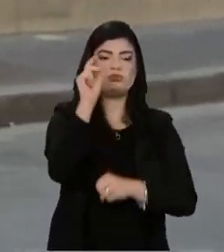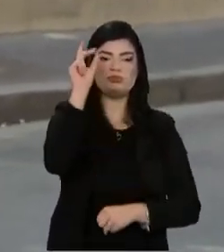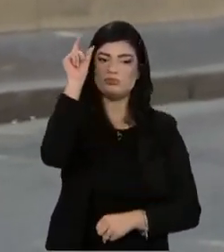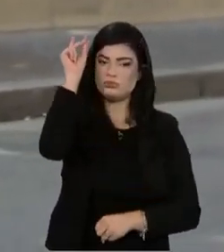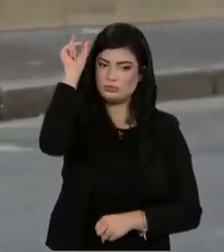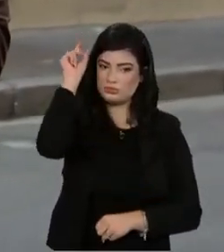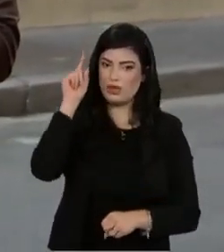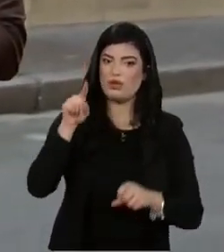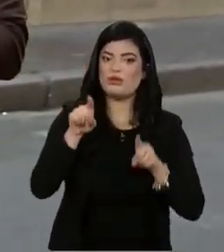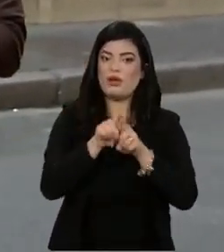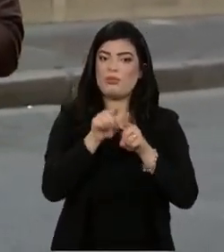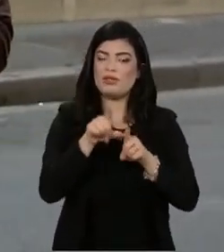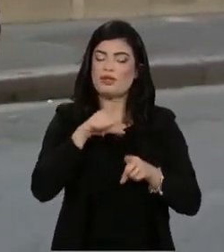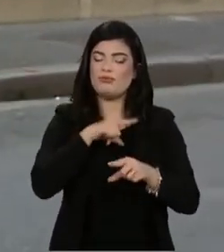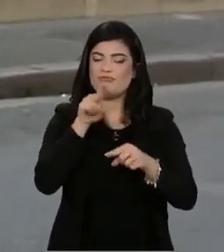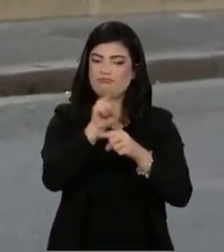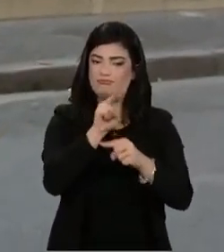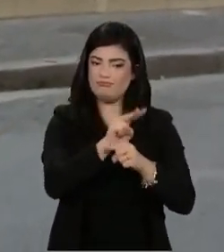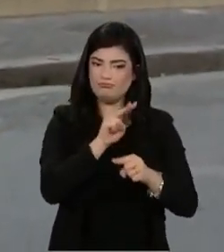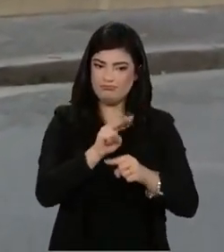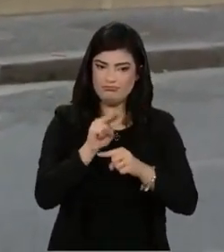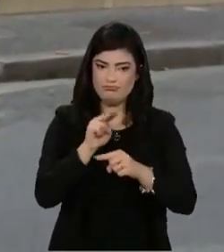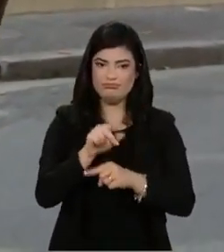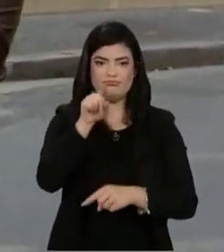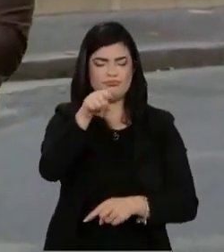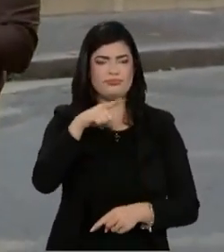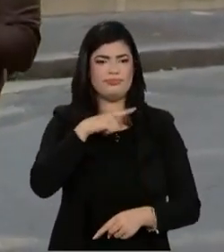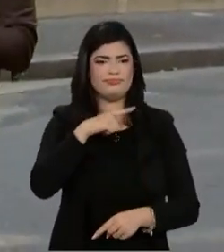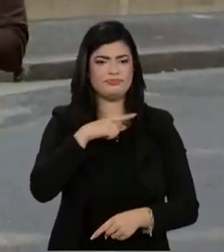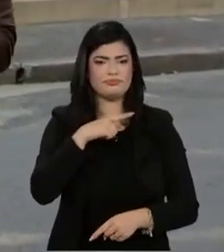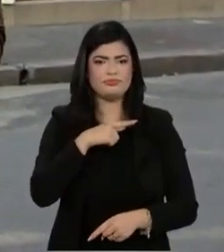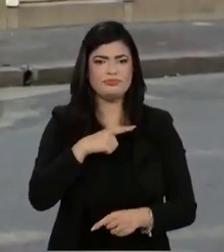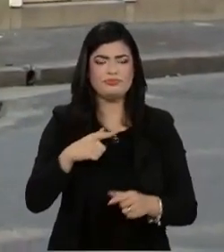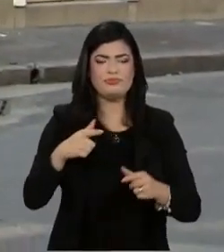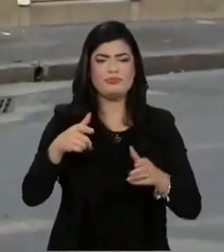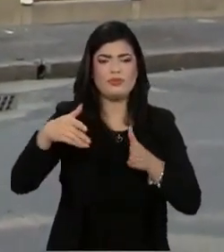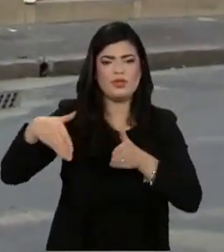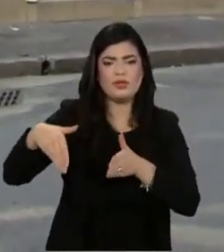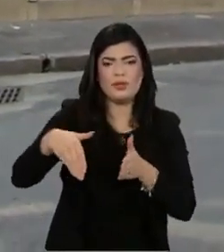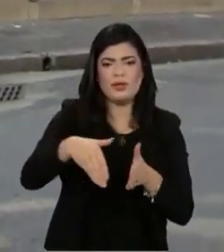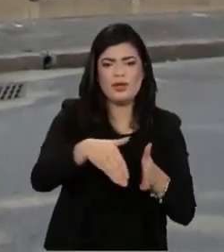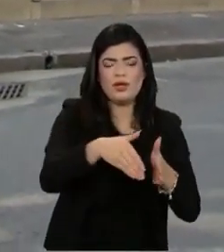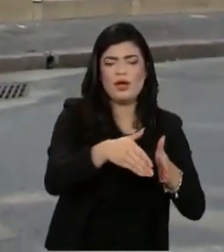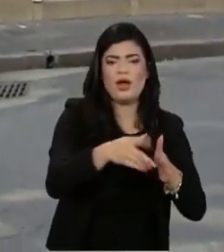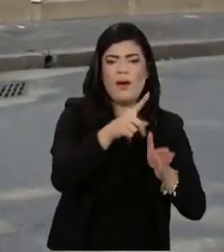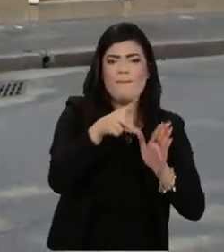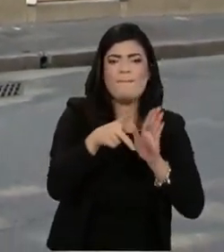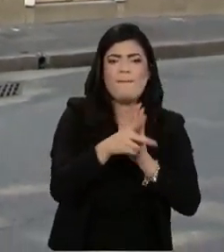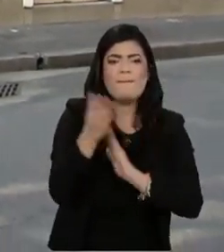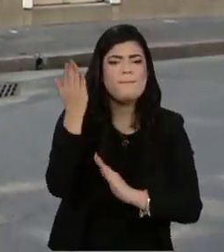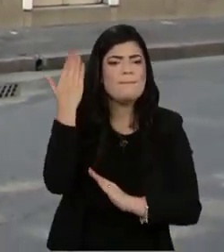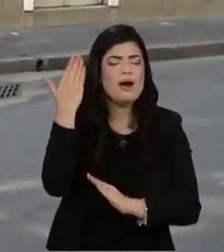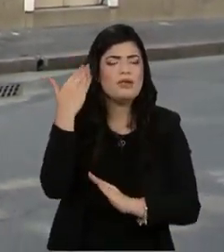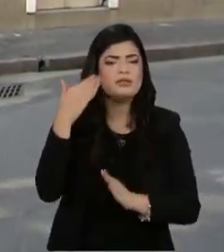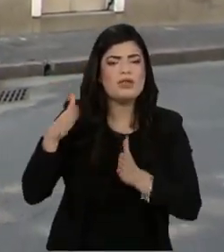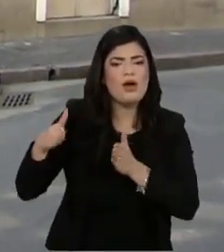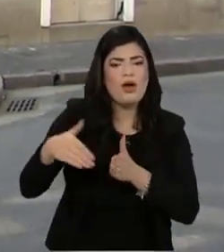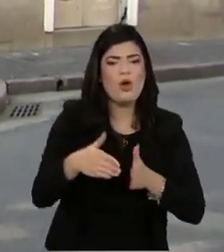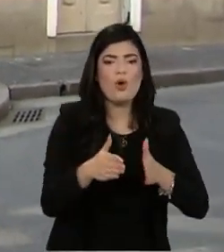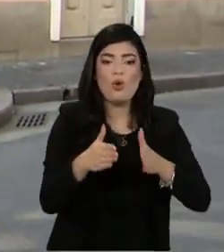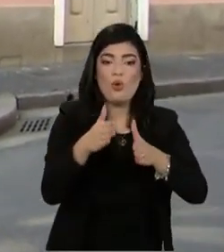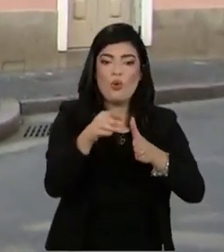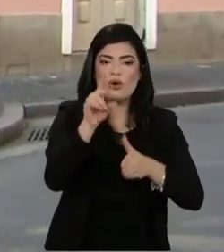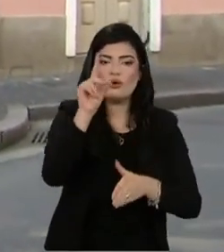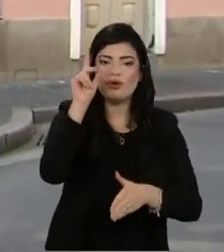que também foram preservadas. Aqui, por exemplo, fica o Beco do Pinto, antiga passagem para o rio Tama do Atei.